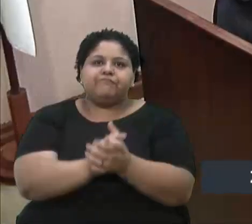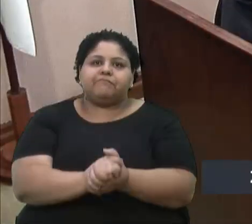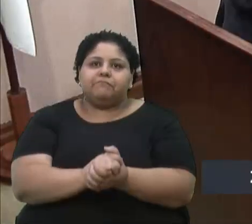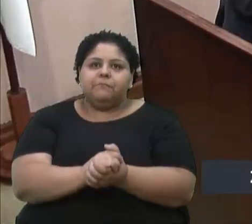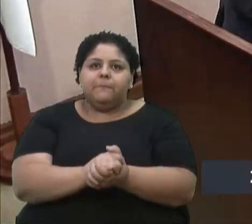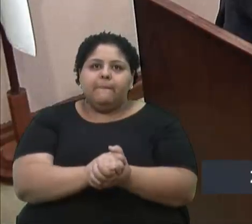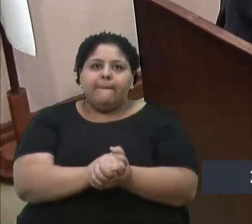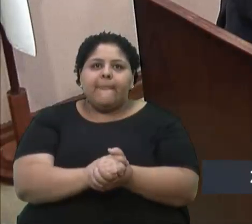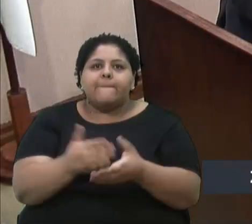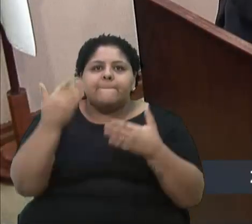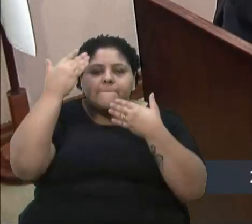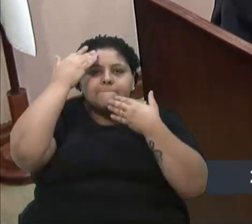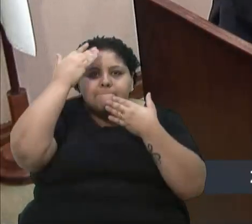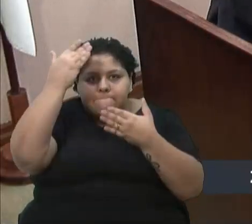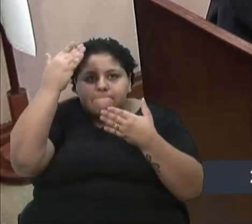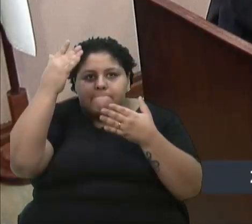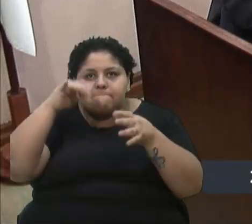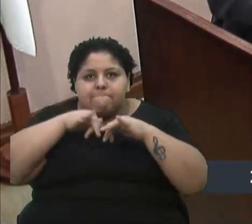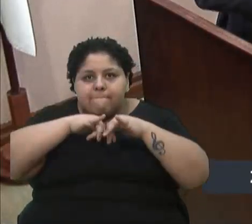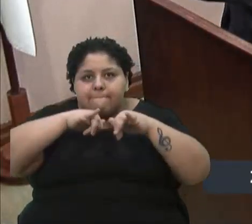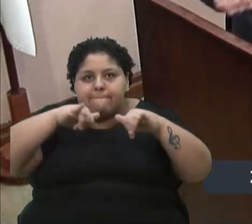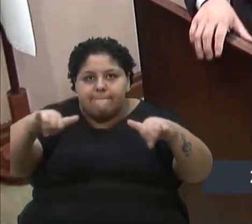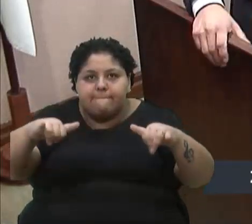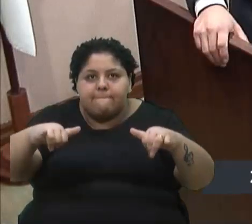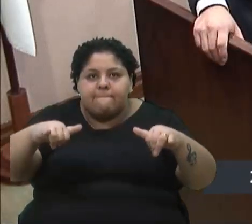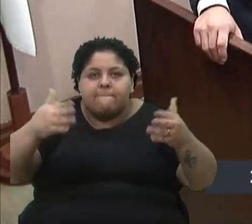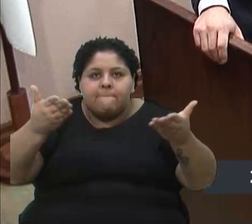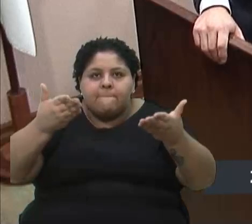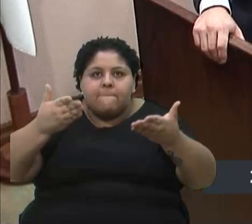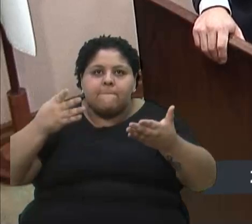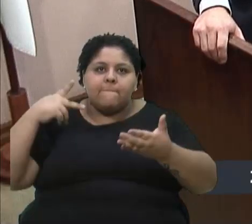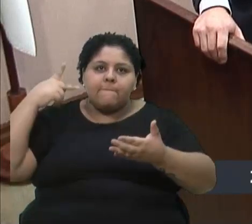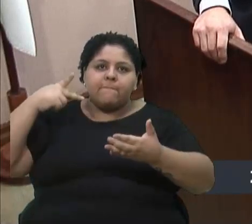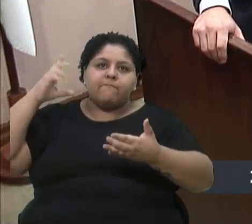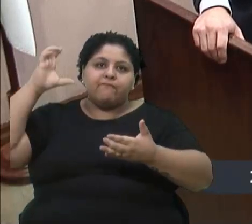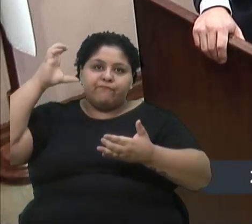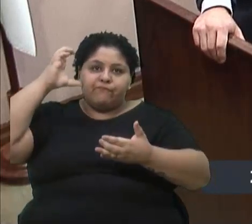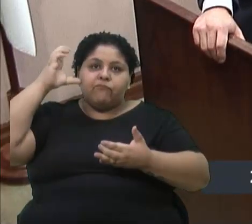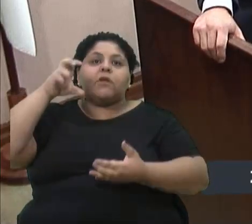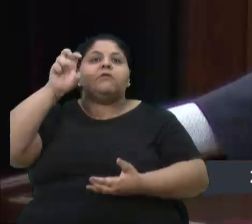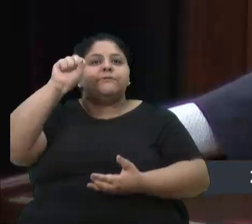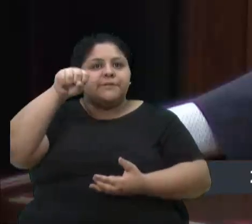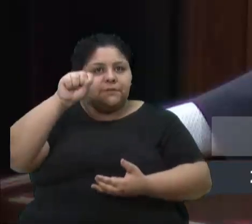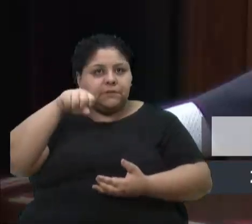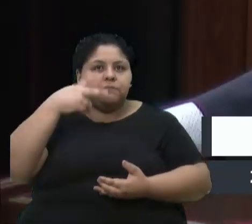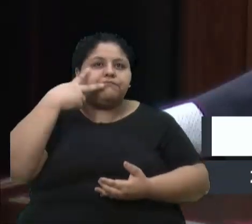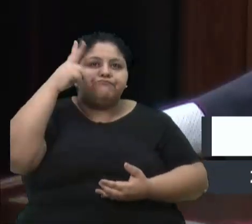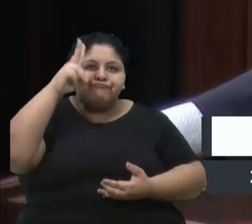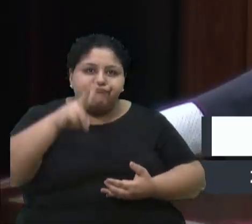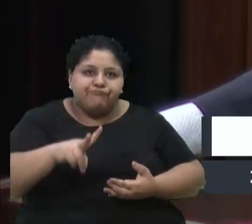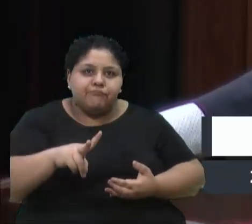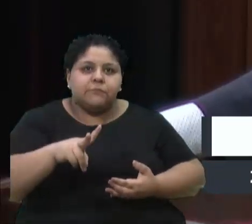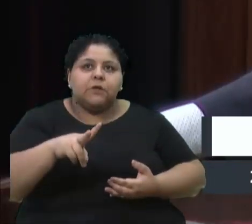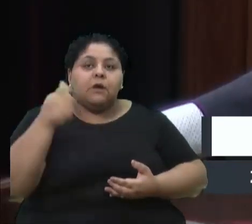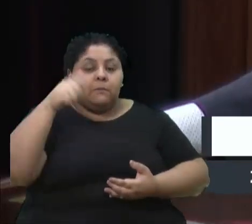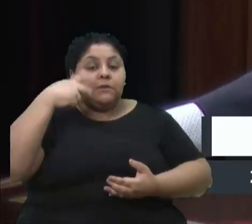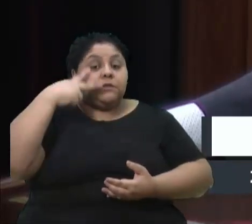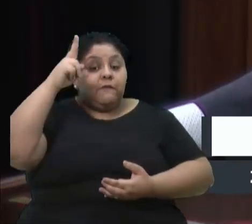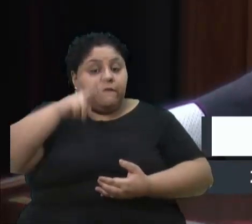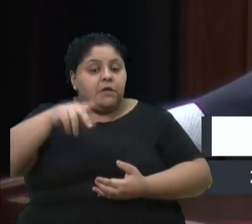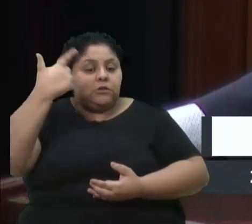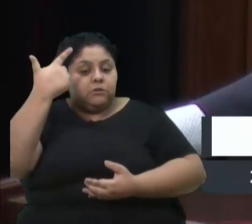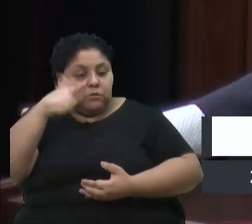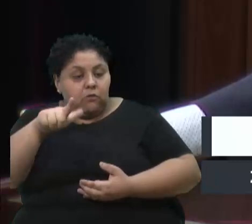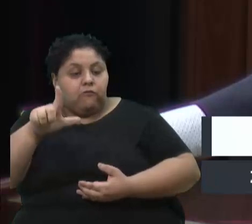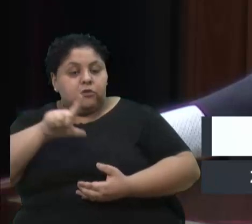Agradeço vossas considerações, vereador Rafael, vereador Cadore. De fato, acho que tem que ser revisto, acho que existe solução, sim.